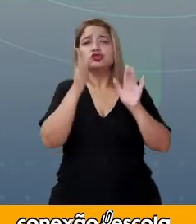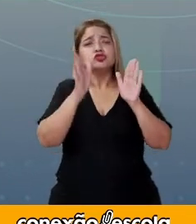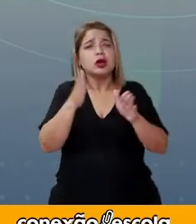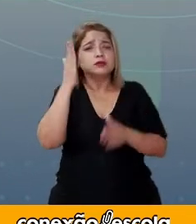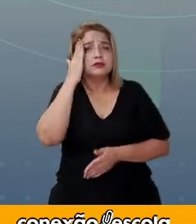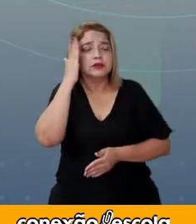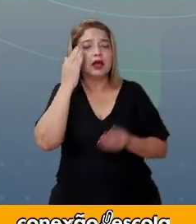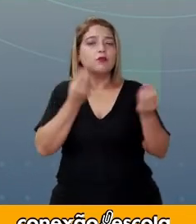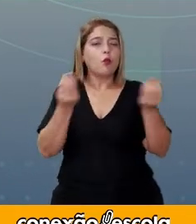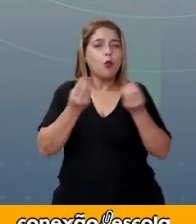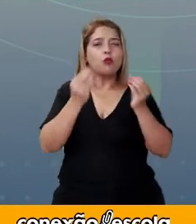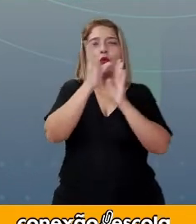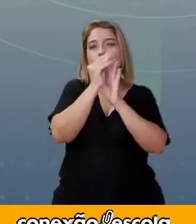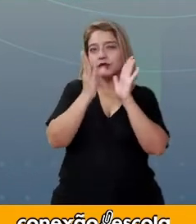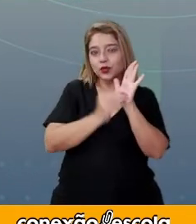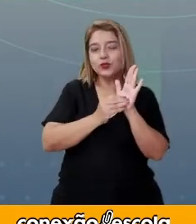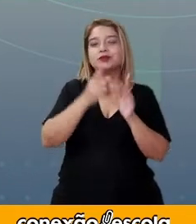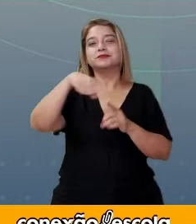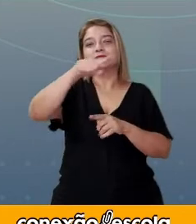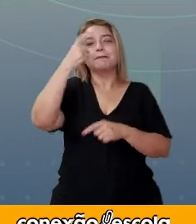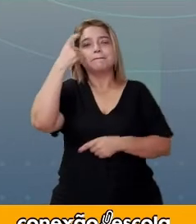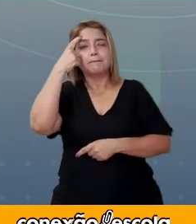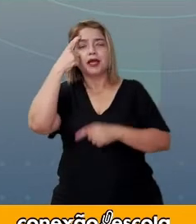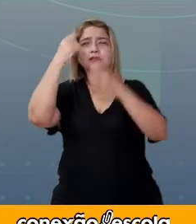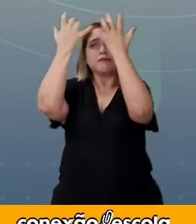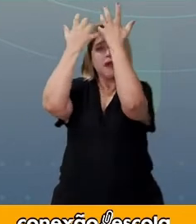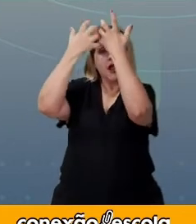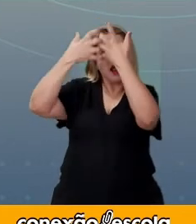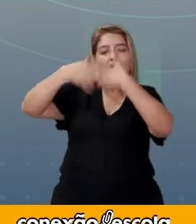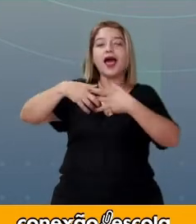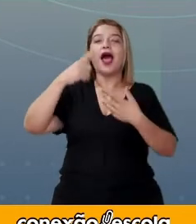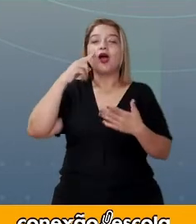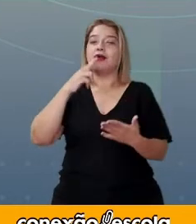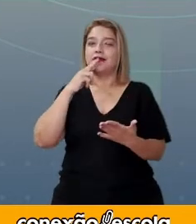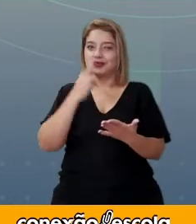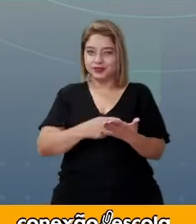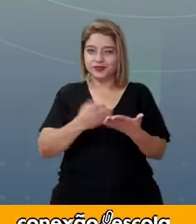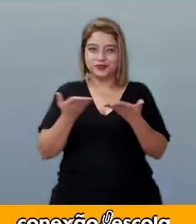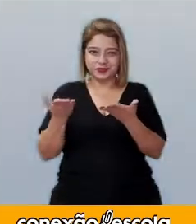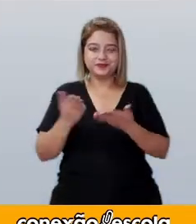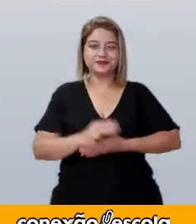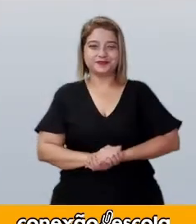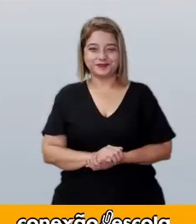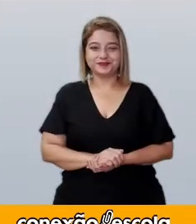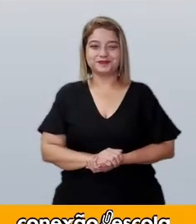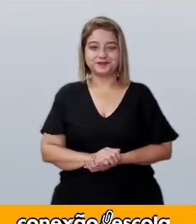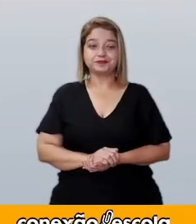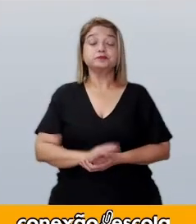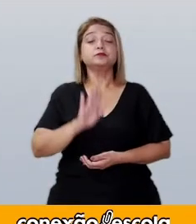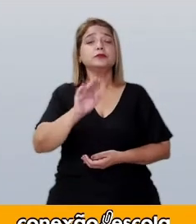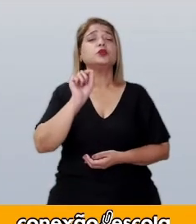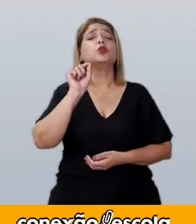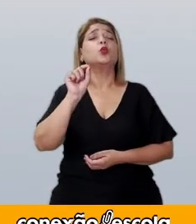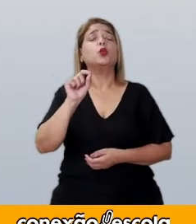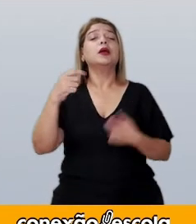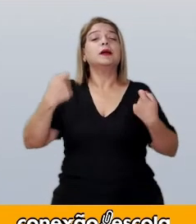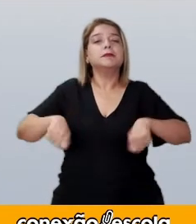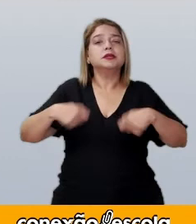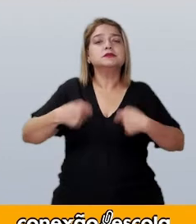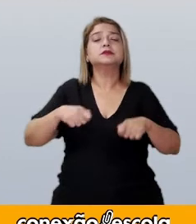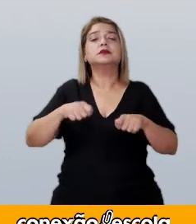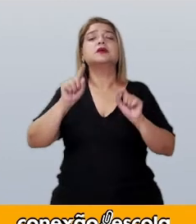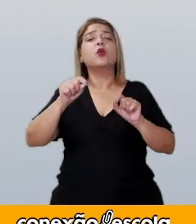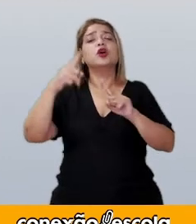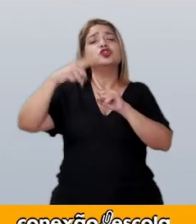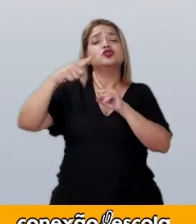pouco mais sobre esse conteúdo, é hora de pensar e responder. Olha só. Para que serve o tipo de